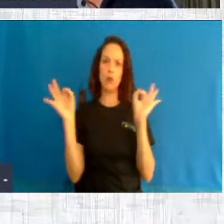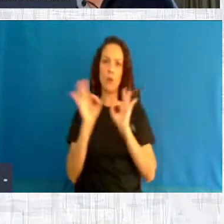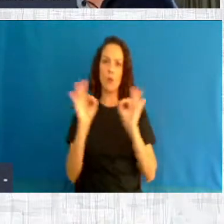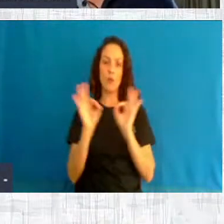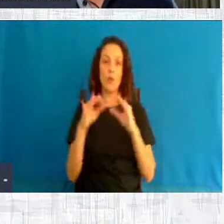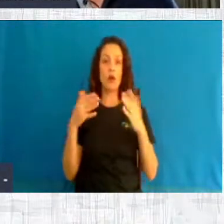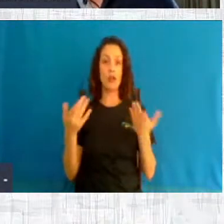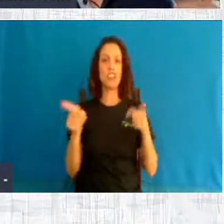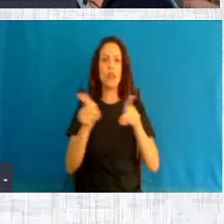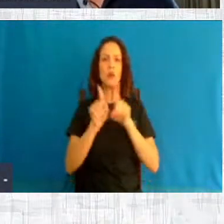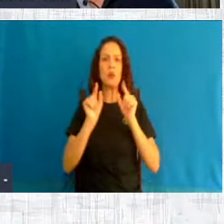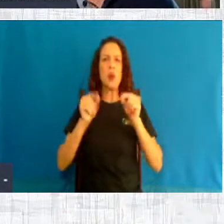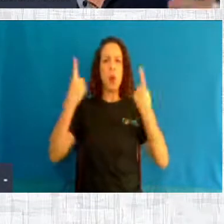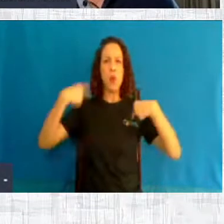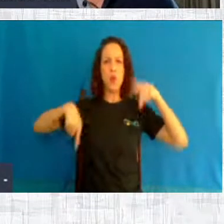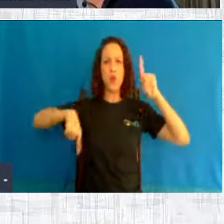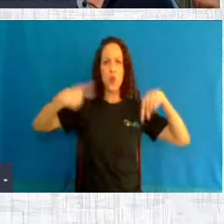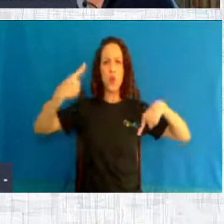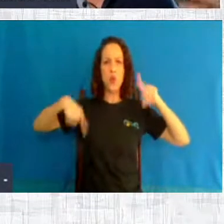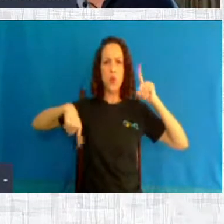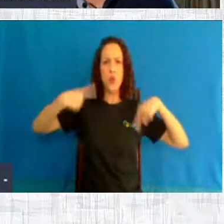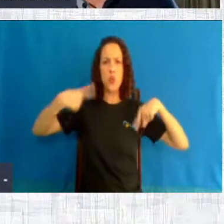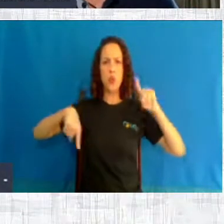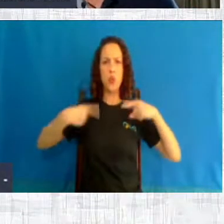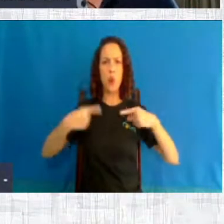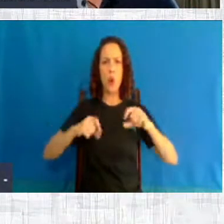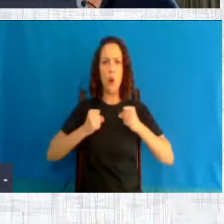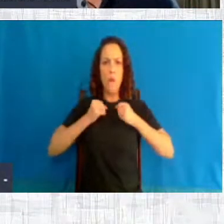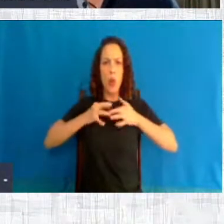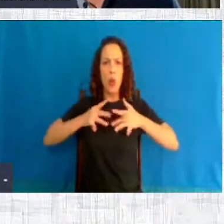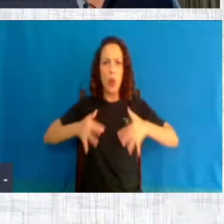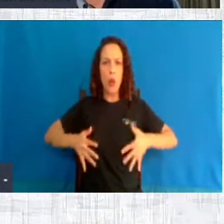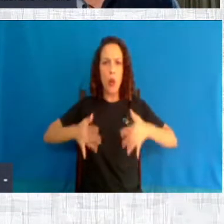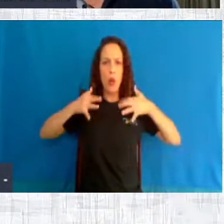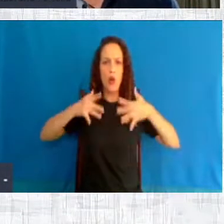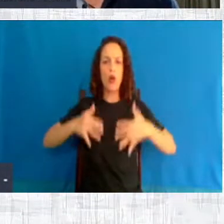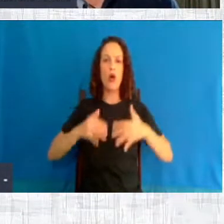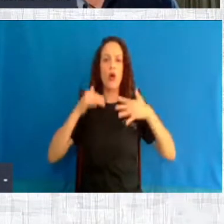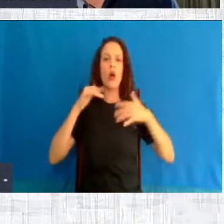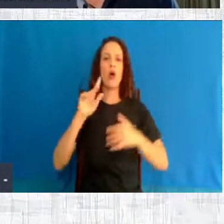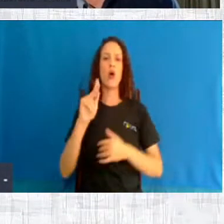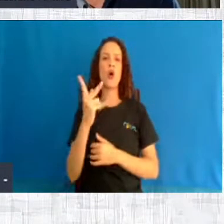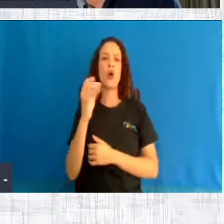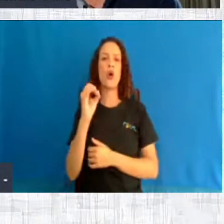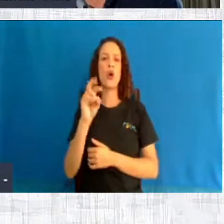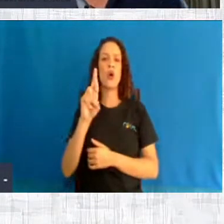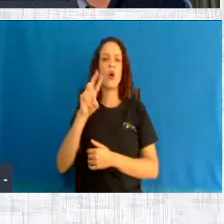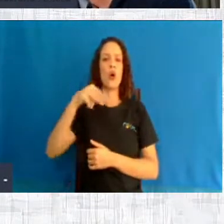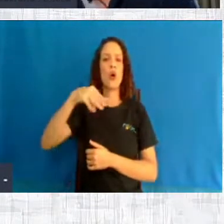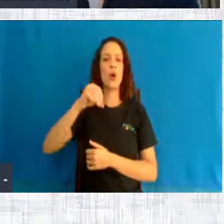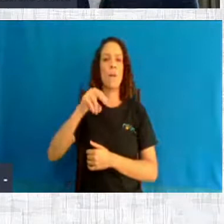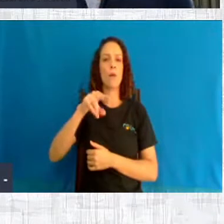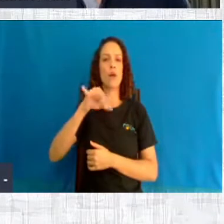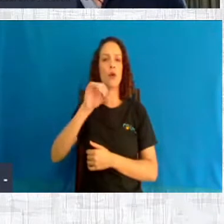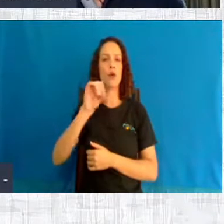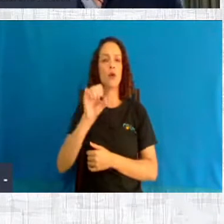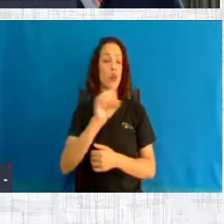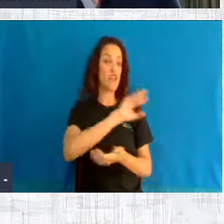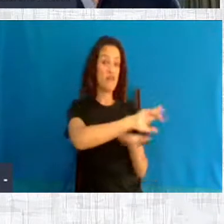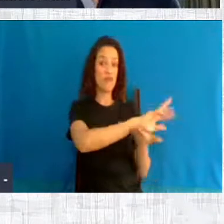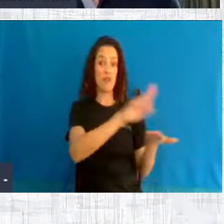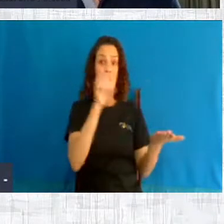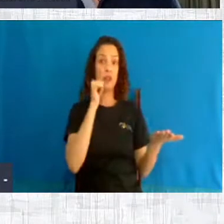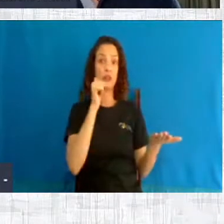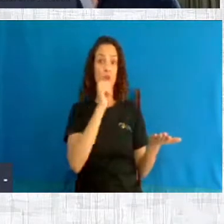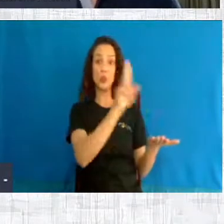de hormônios, quantas meninas usando, reiteradamente, como se fosse quase um anticoncepcional, prejudicando a sua saúde.